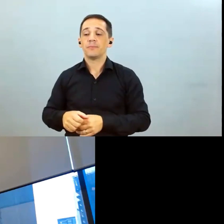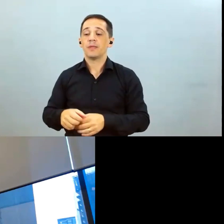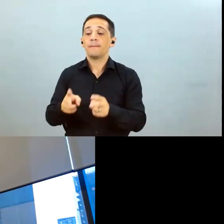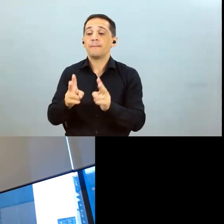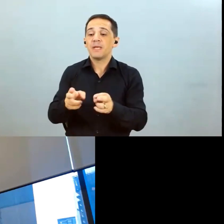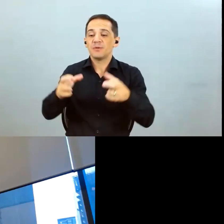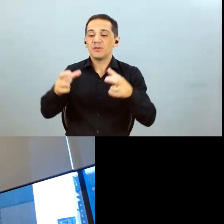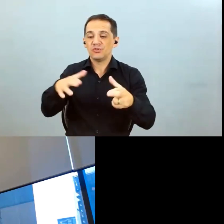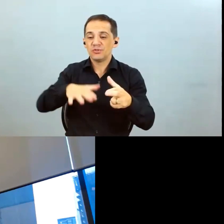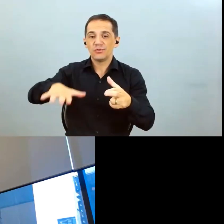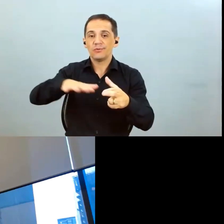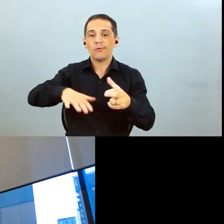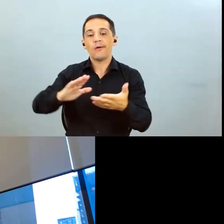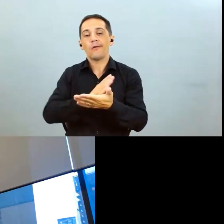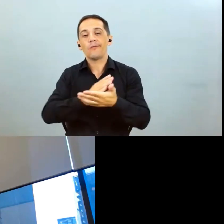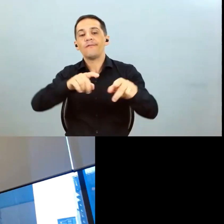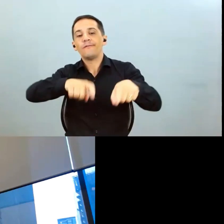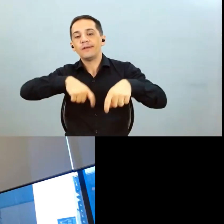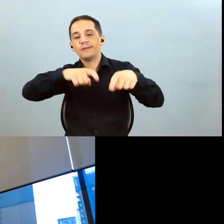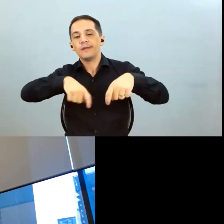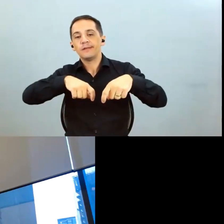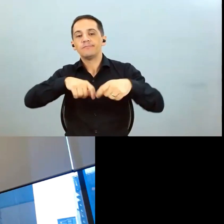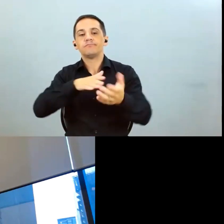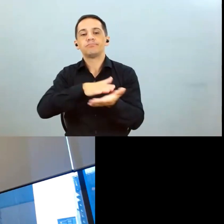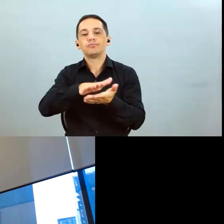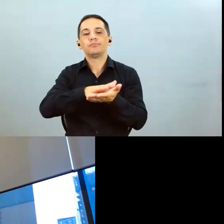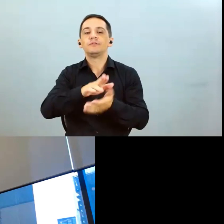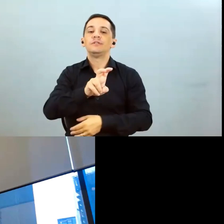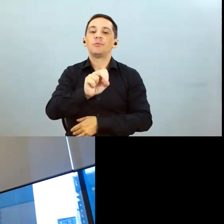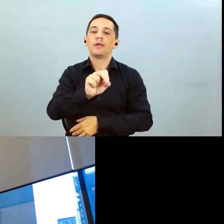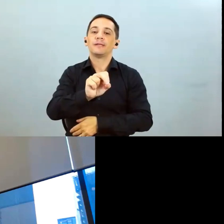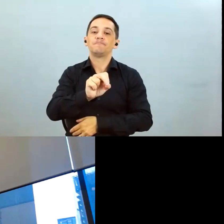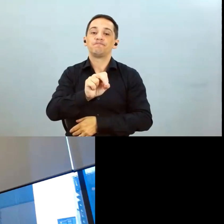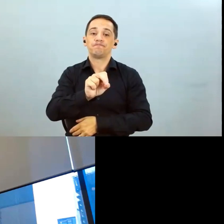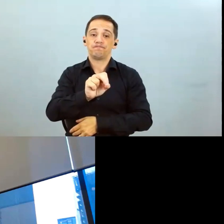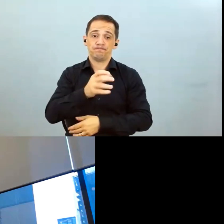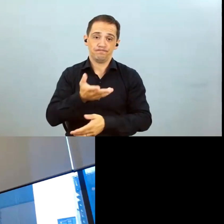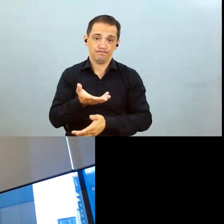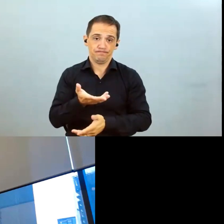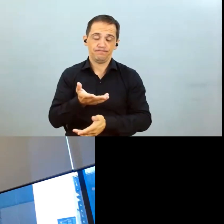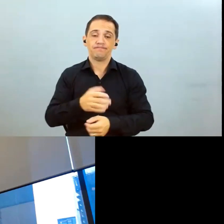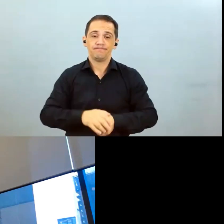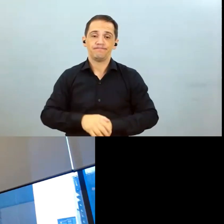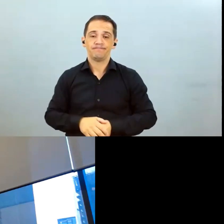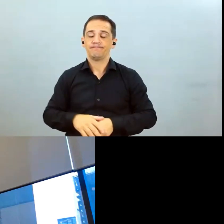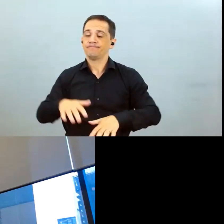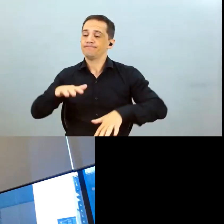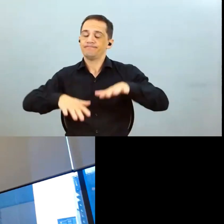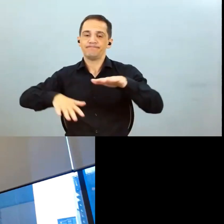teve fazenda que produziu 50 né em função desses eventos climáticos